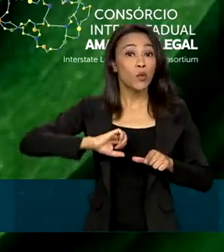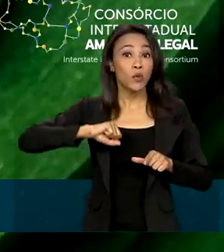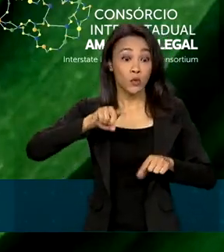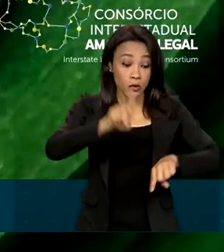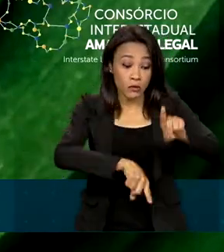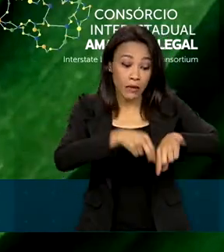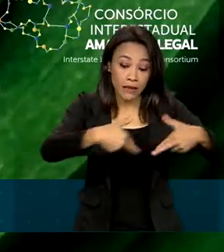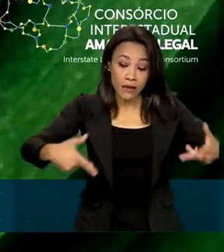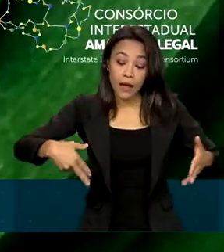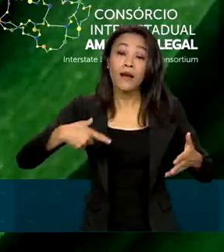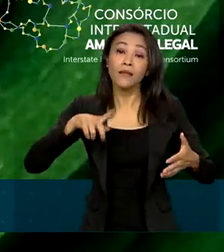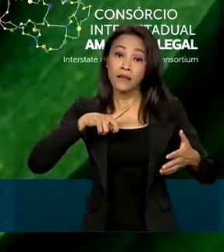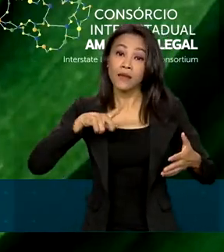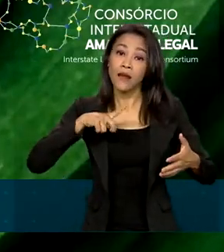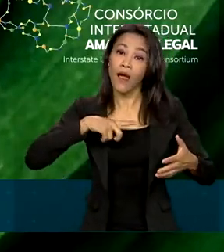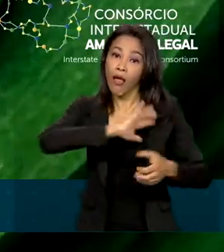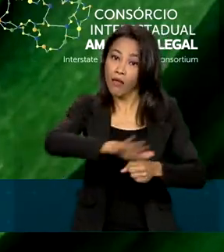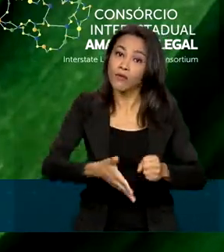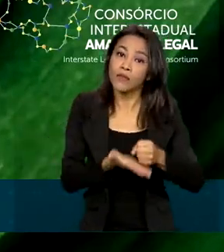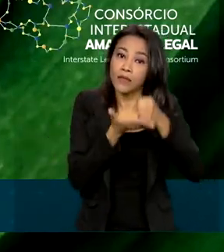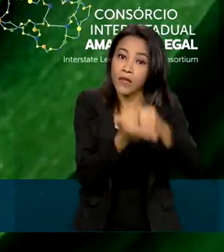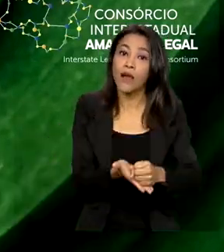amazônicos para poder abrir novos mercados.